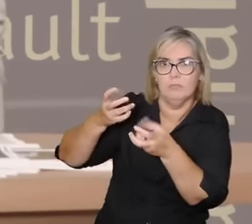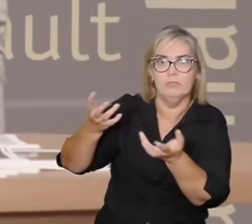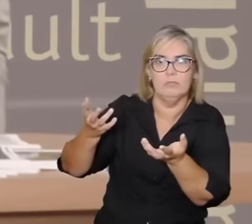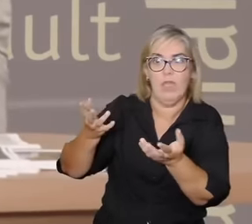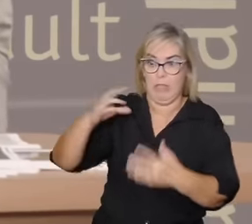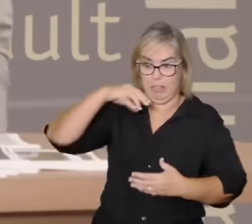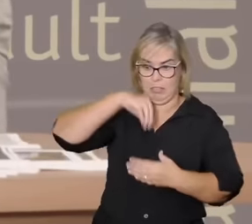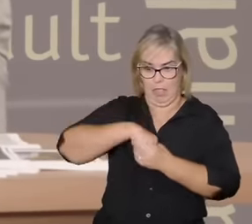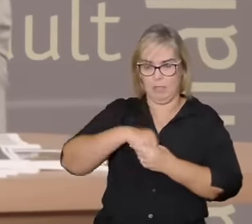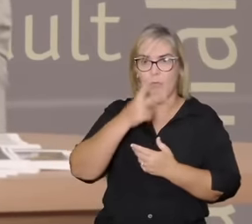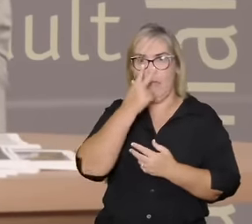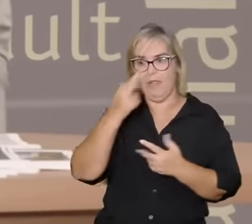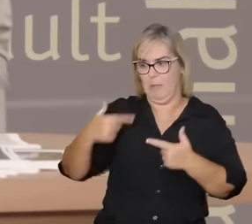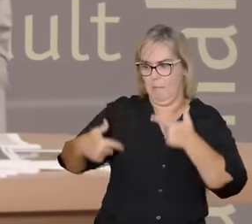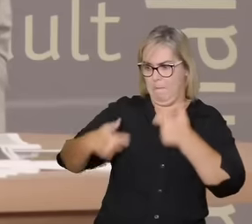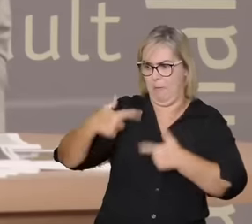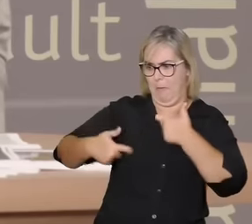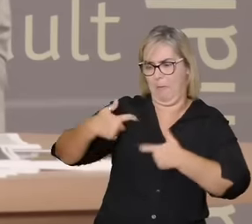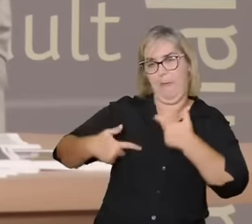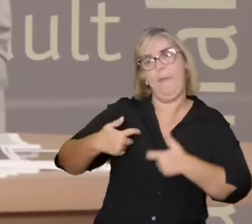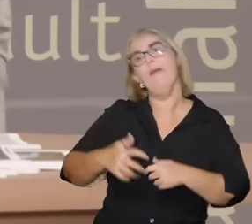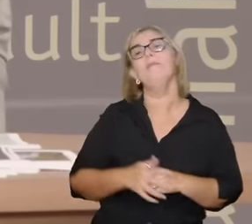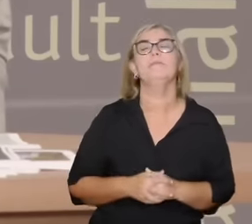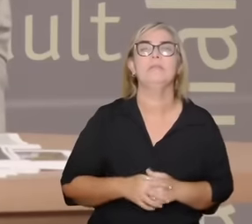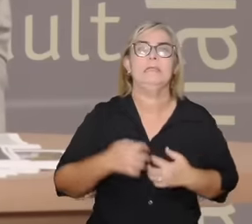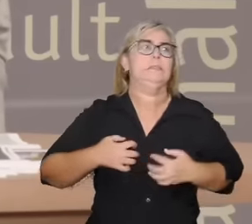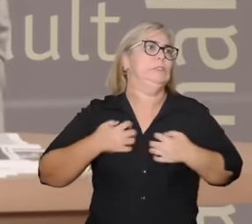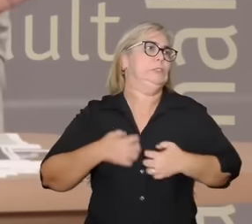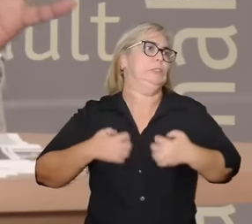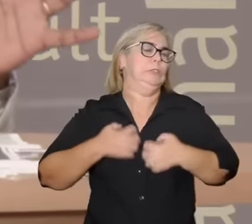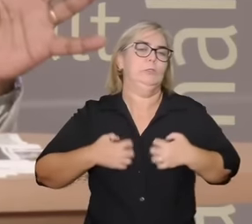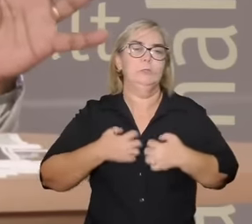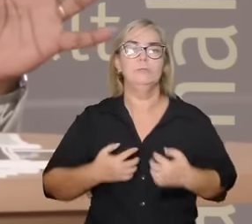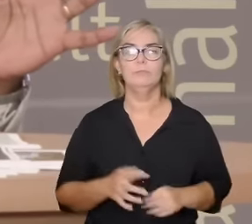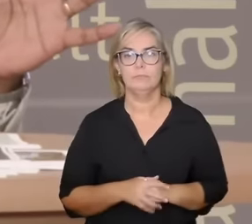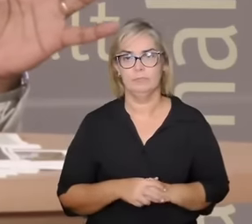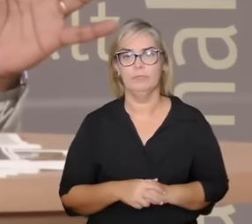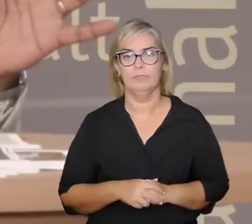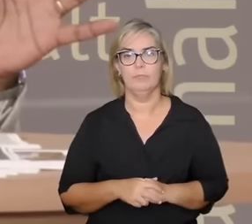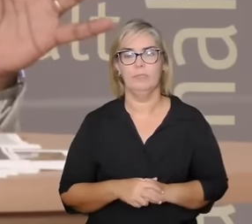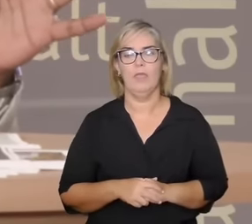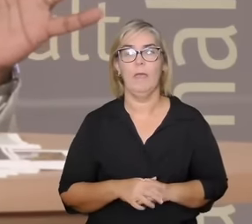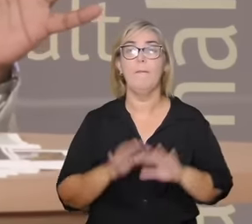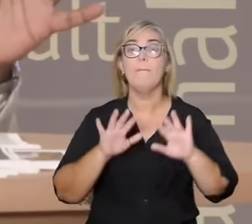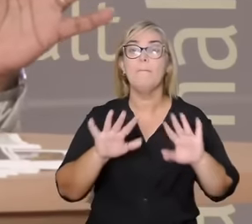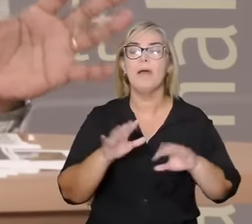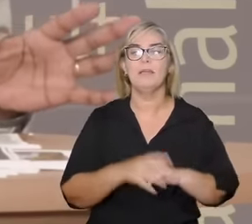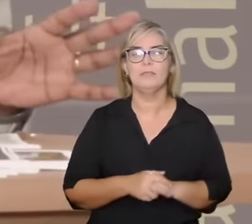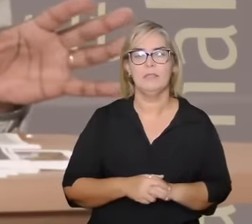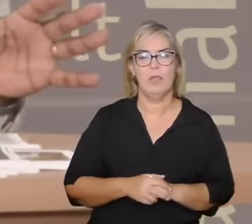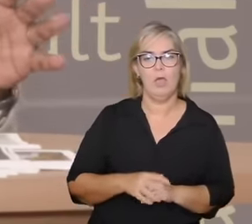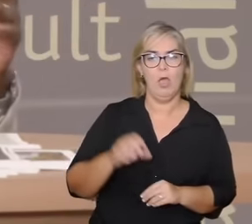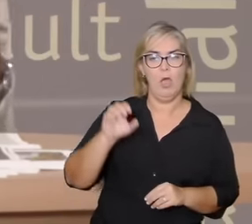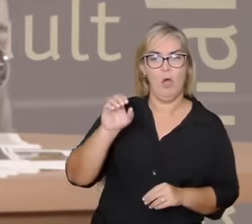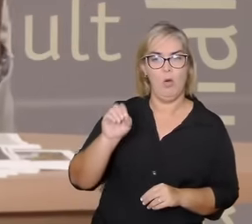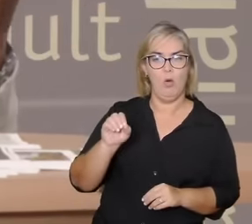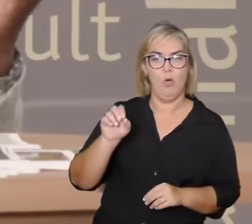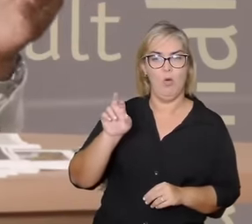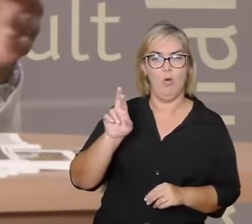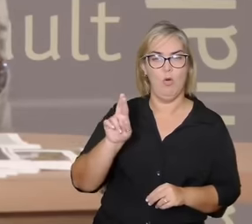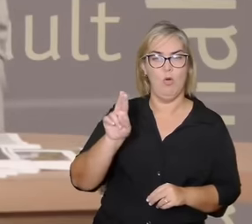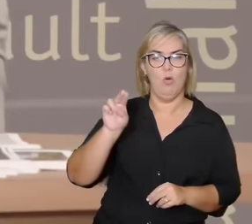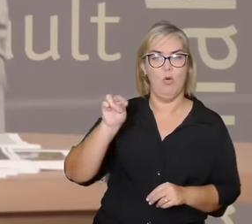Milá é vamos dizer assim ajudar no diagnóstico né a gente tem ali